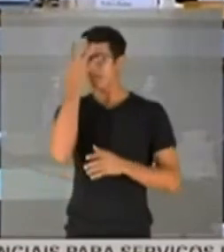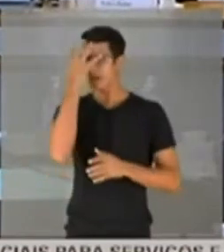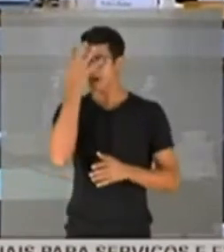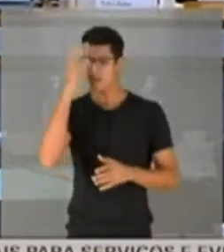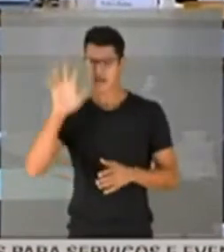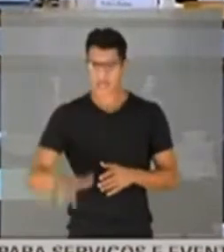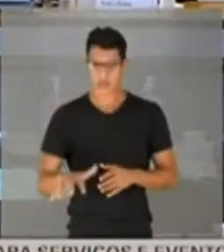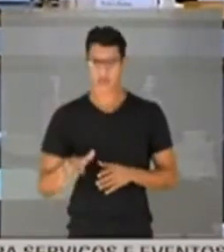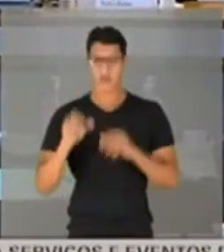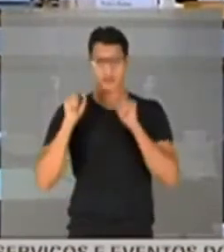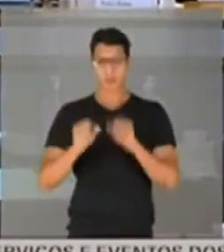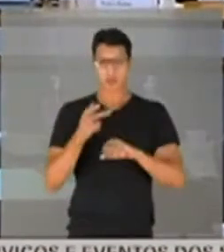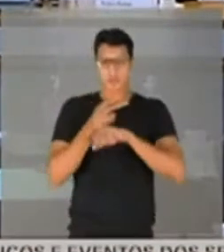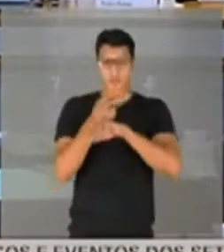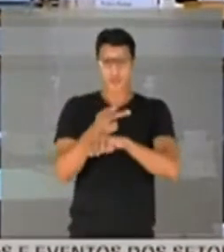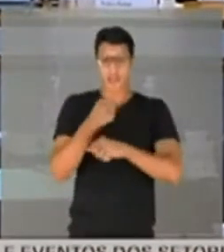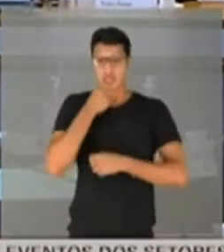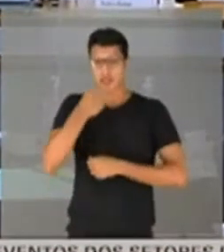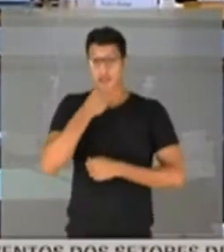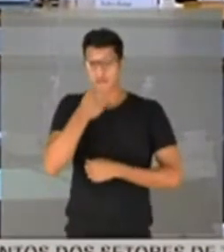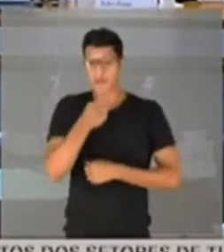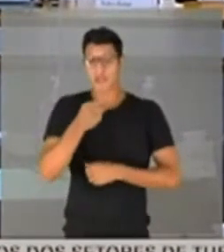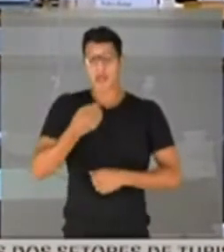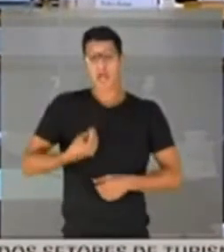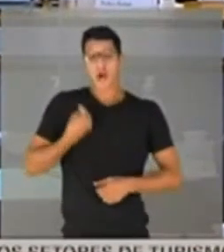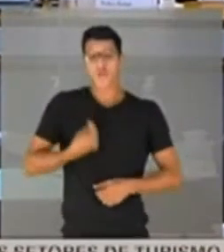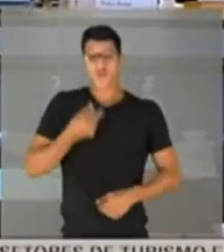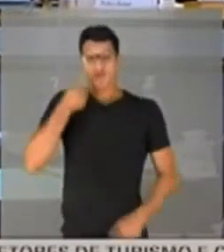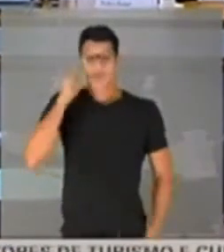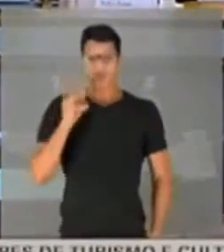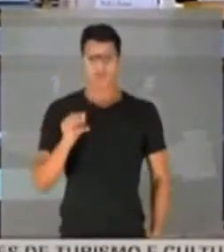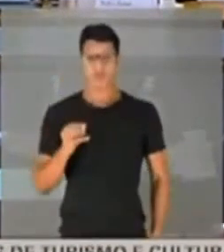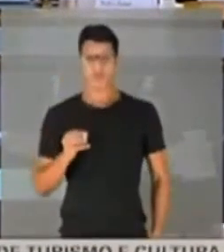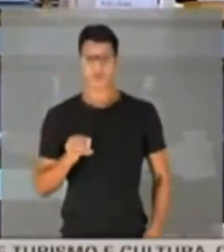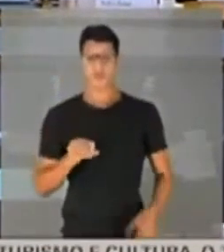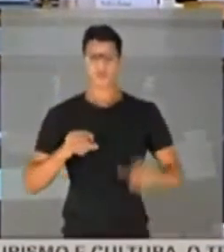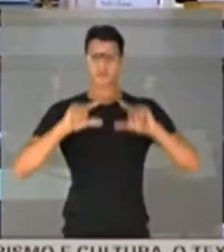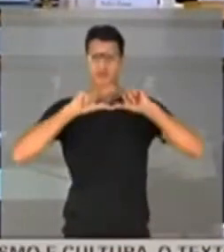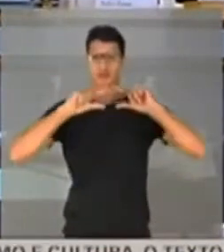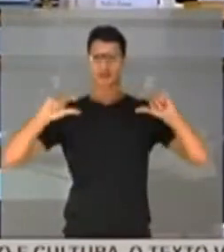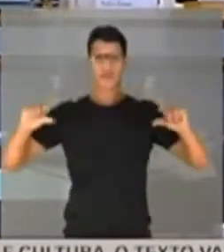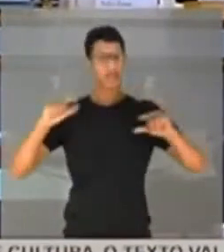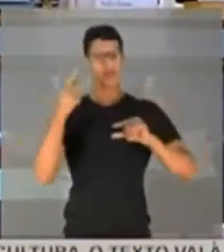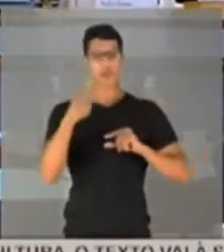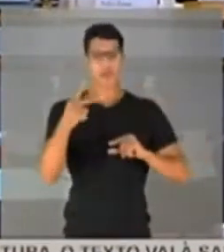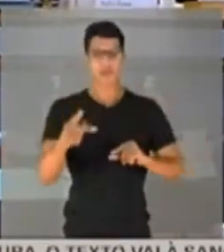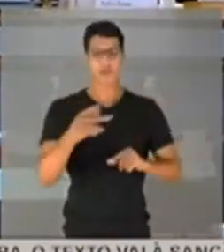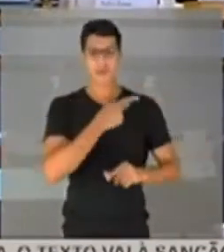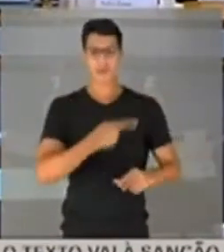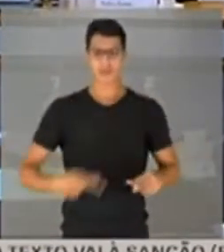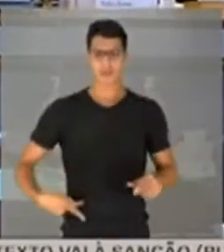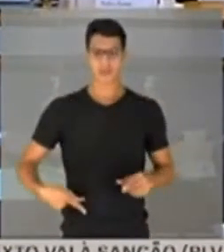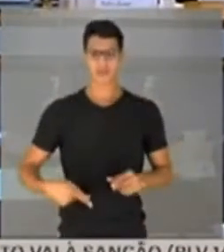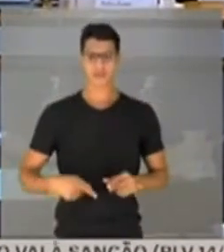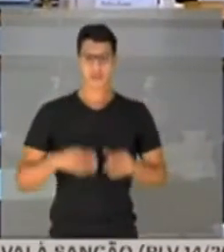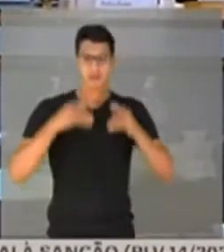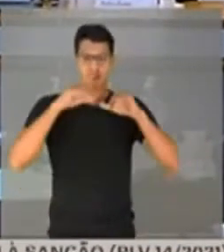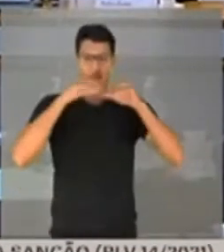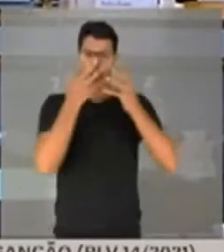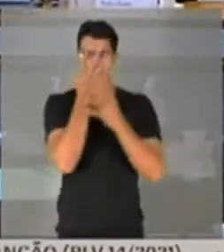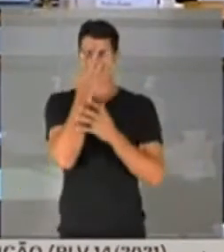dei... Pode procurar todas as entrevistas que eu dei ao vivo ontem. Mas essa frase não é sua, presidente, quando o senhor